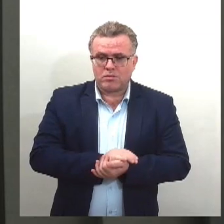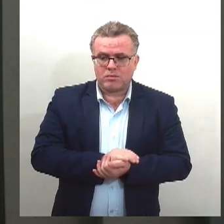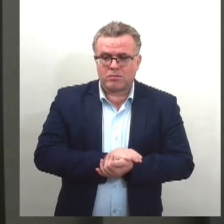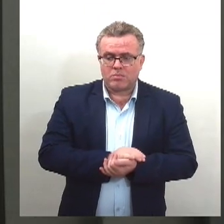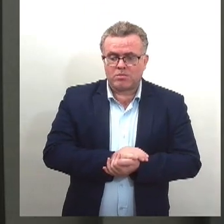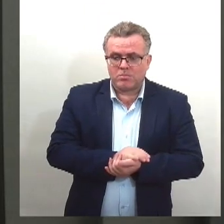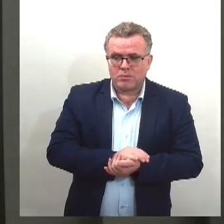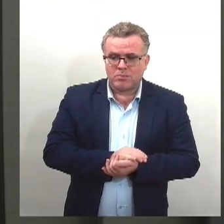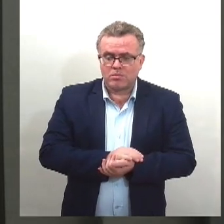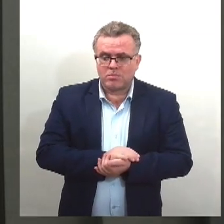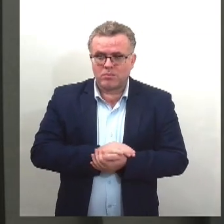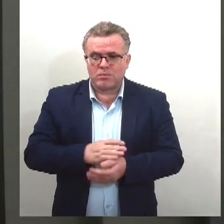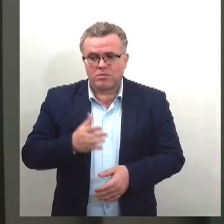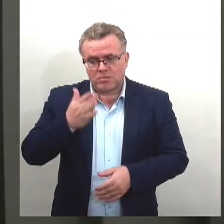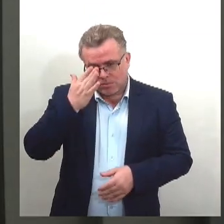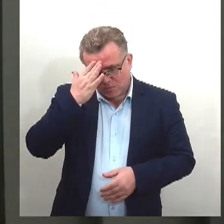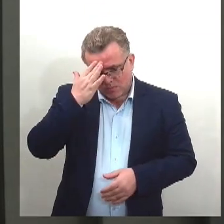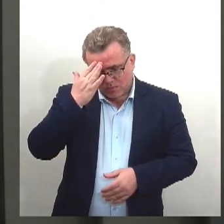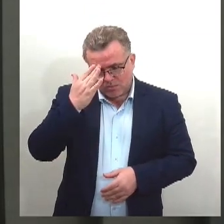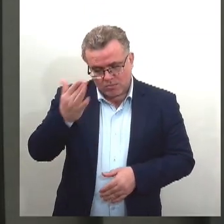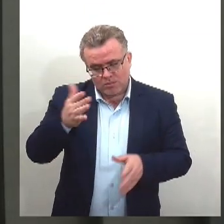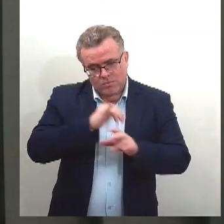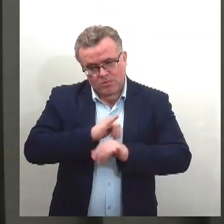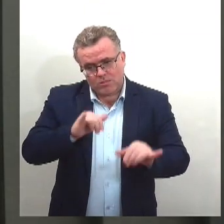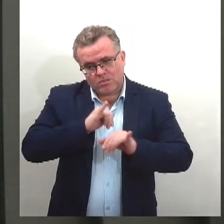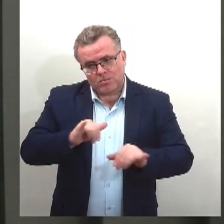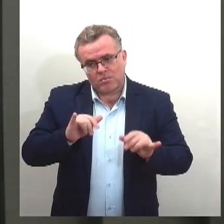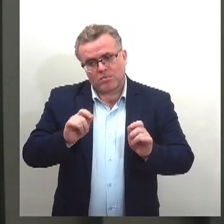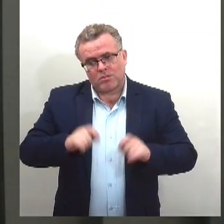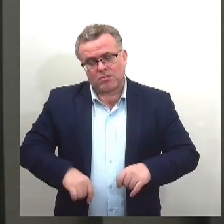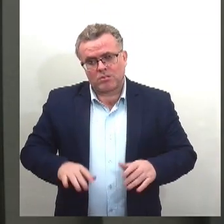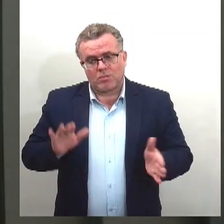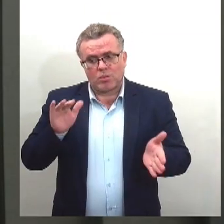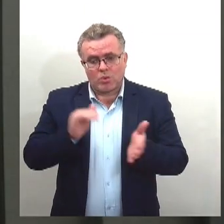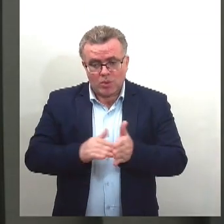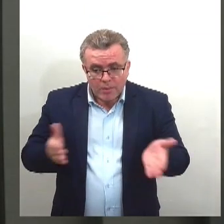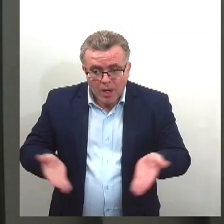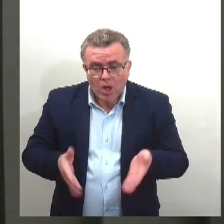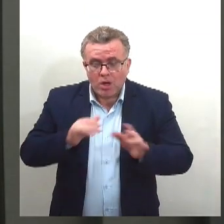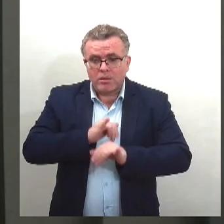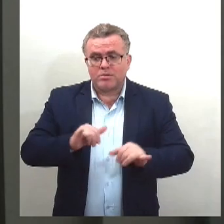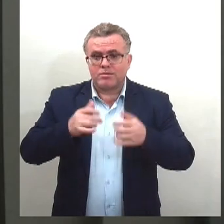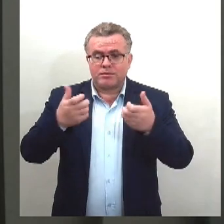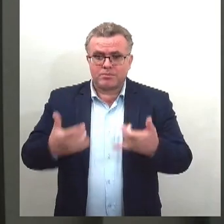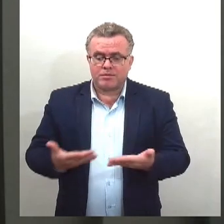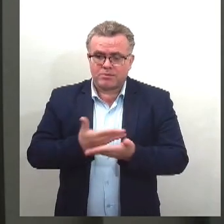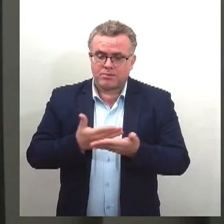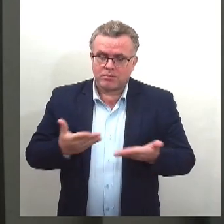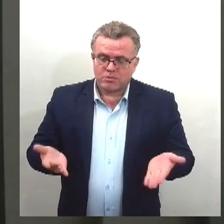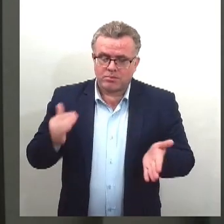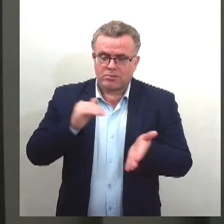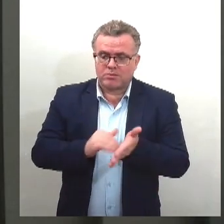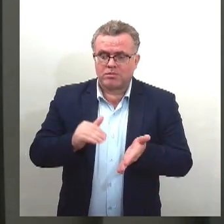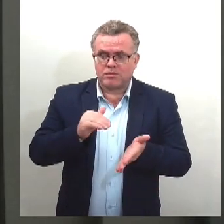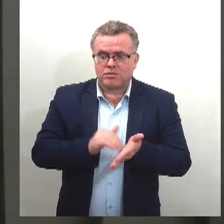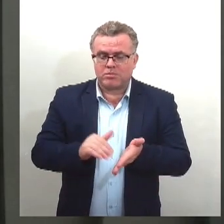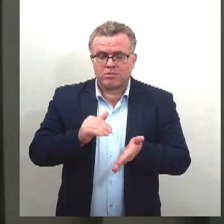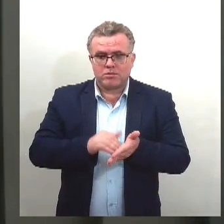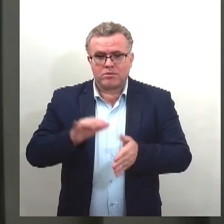Obrigada, Elma, pelas informações. E uma última informação, conforme o boletim da Secretaria de Estado do Meio Ambiente,